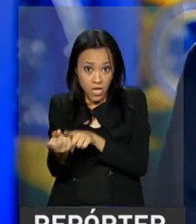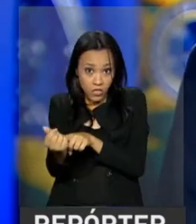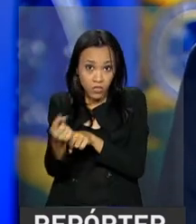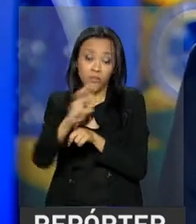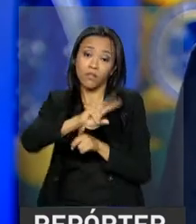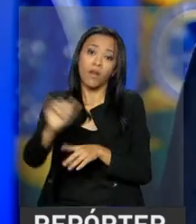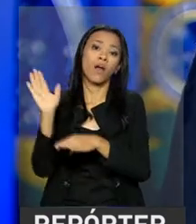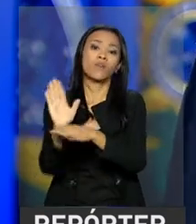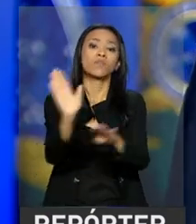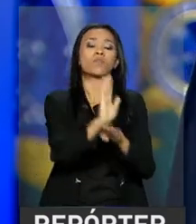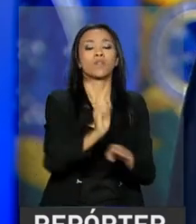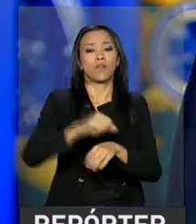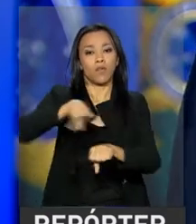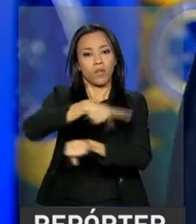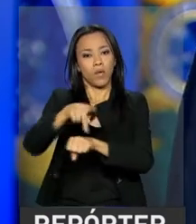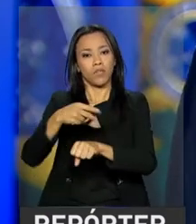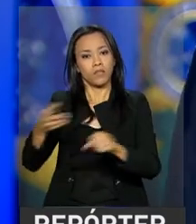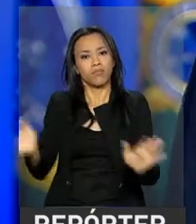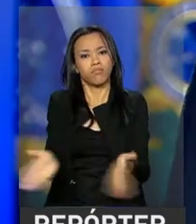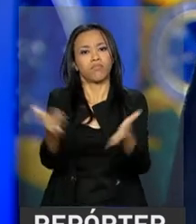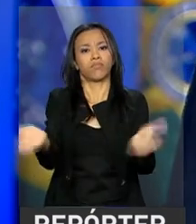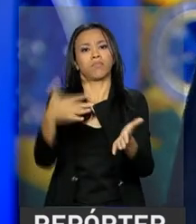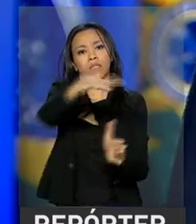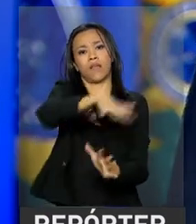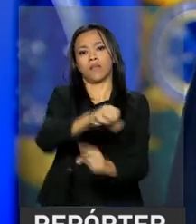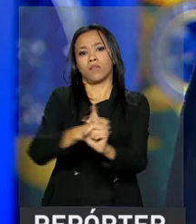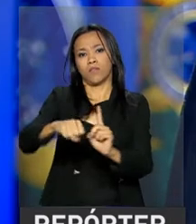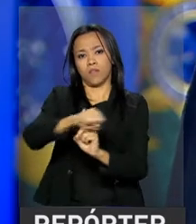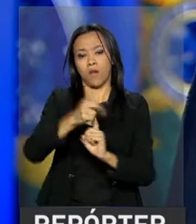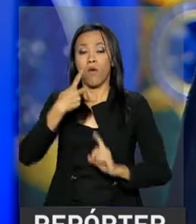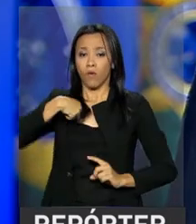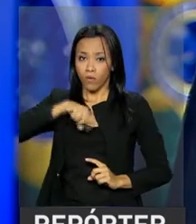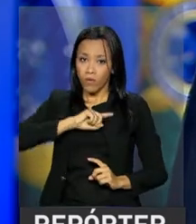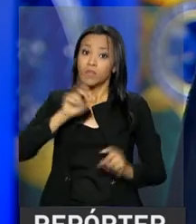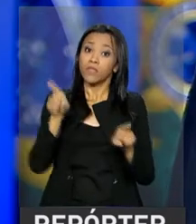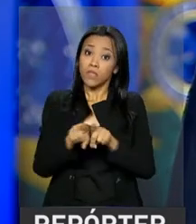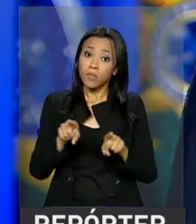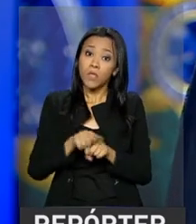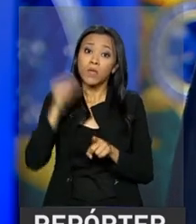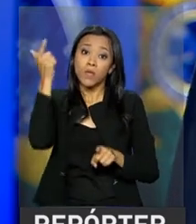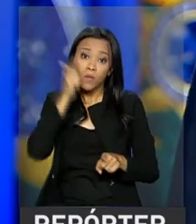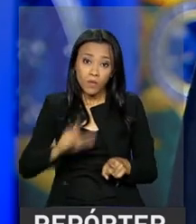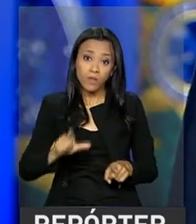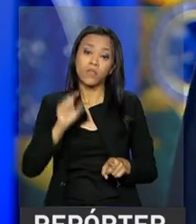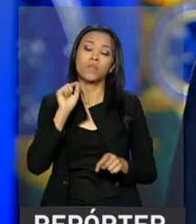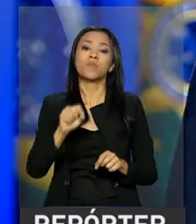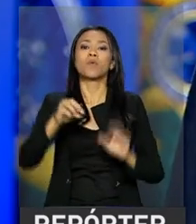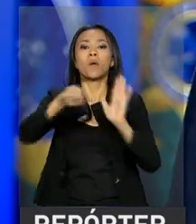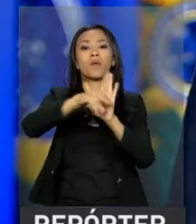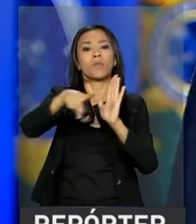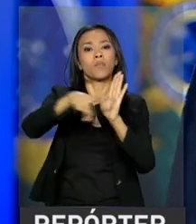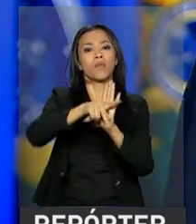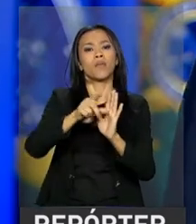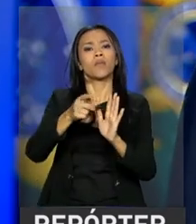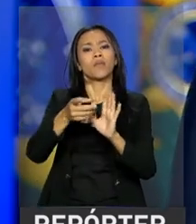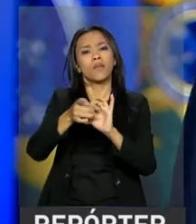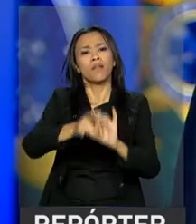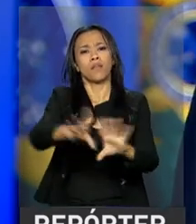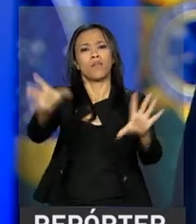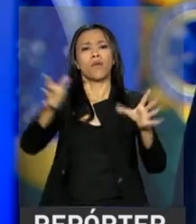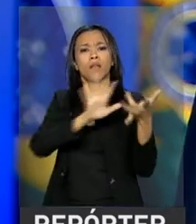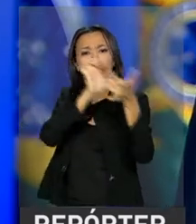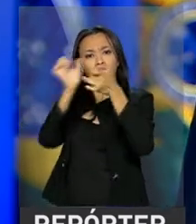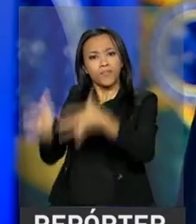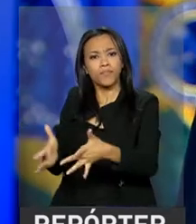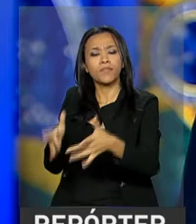a investir mais no social. Garantimos a aprovação da medida que libera o Fundo de Garantia para os dois